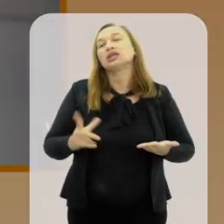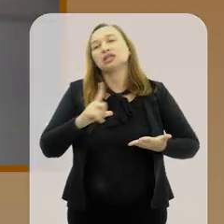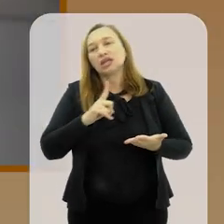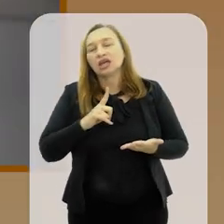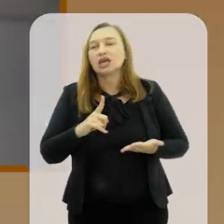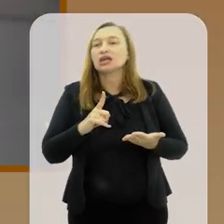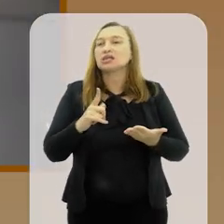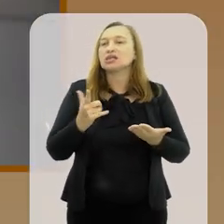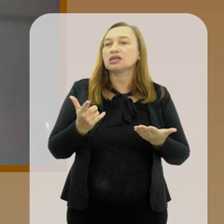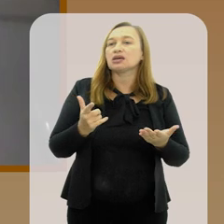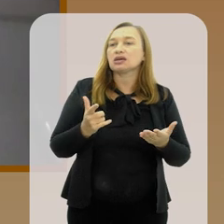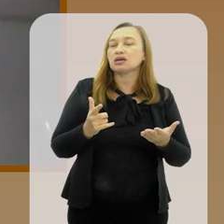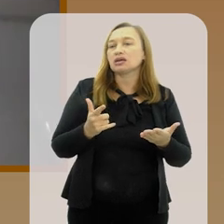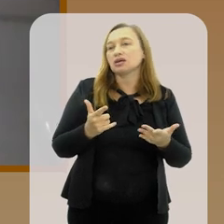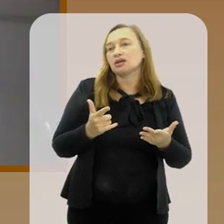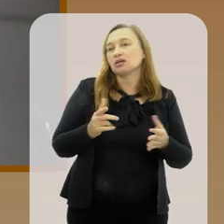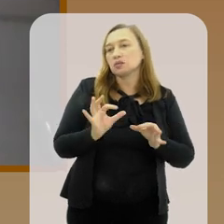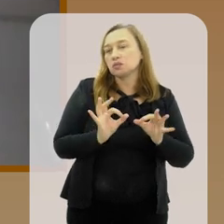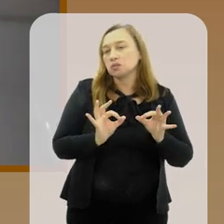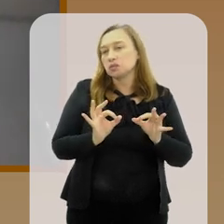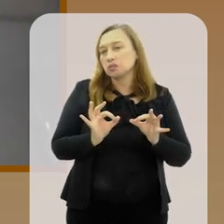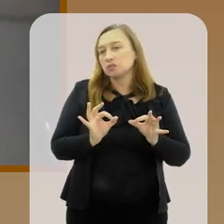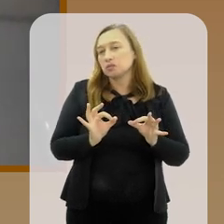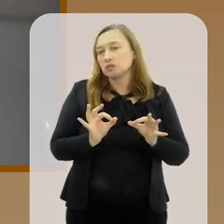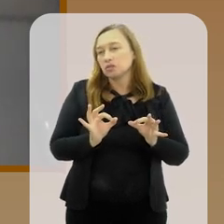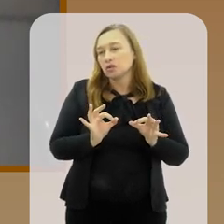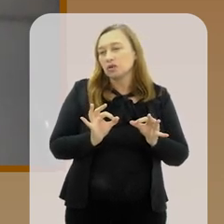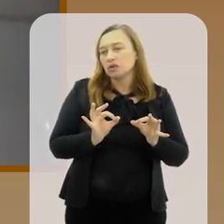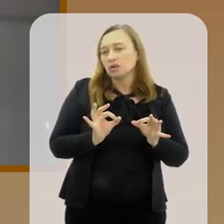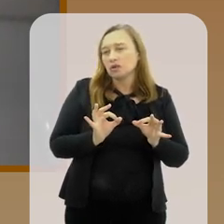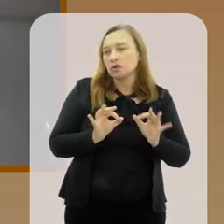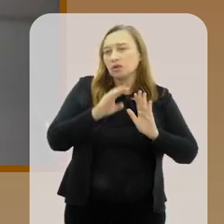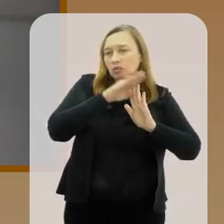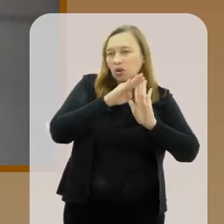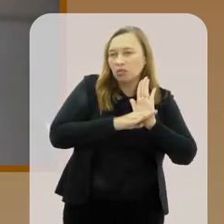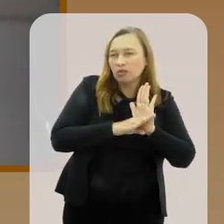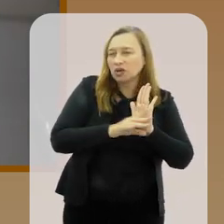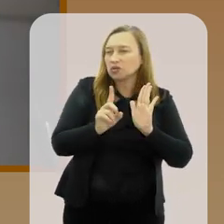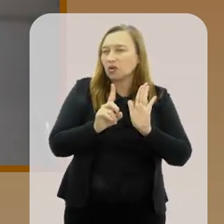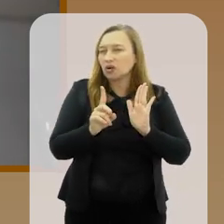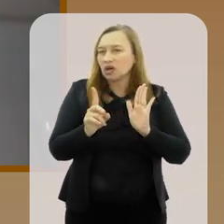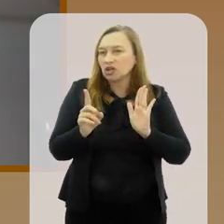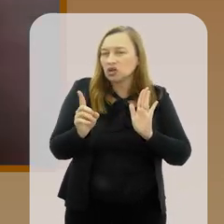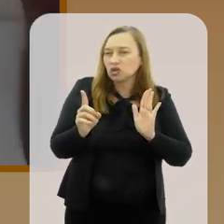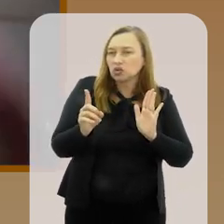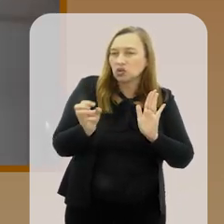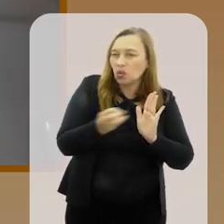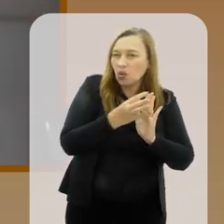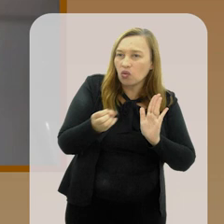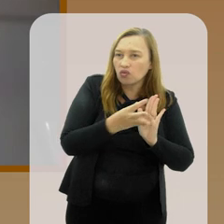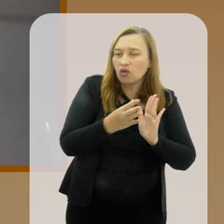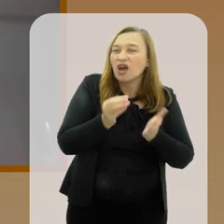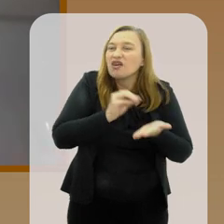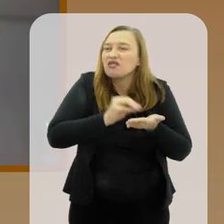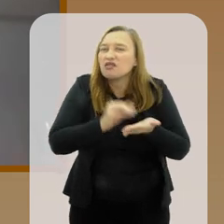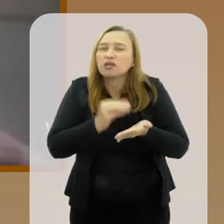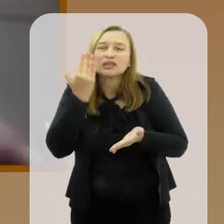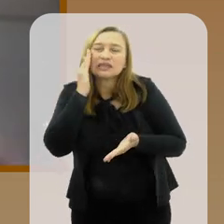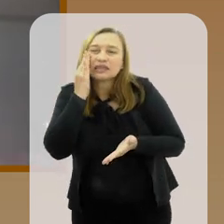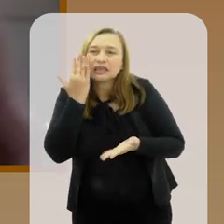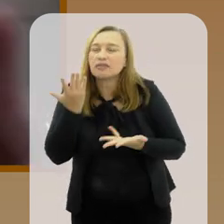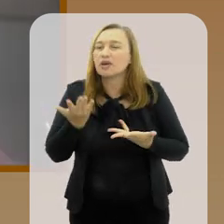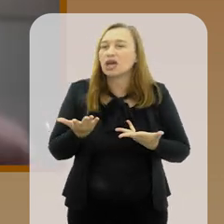então existe esse problema que não é recente isso vem de governos e governos de falta de